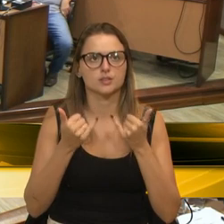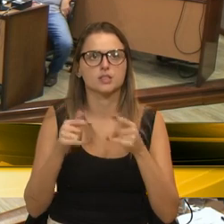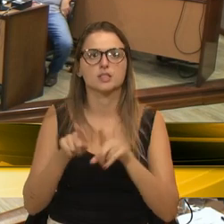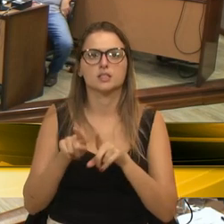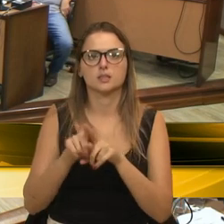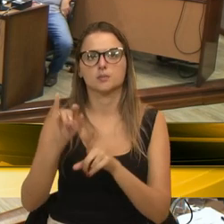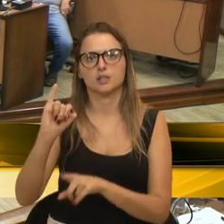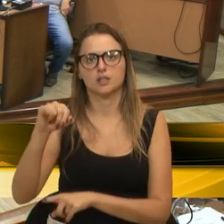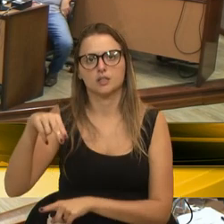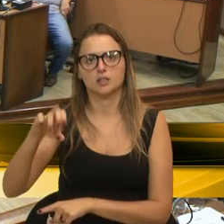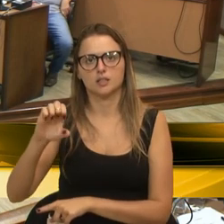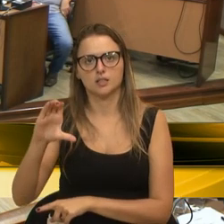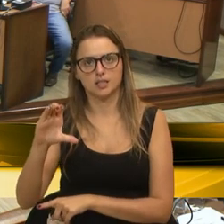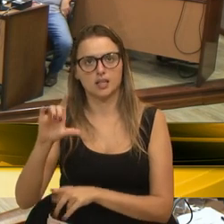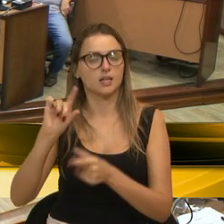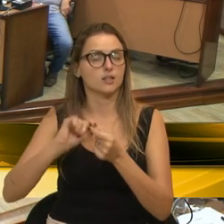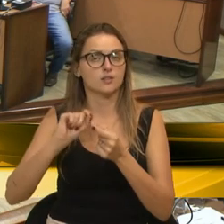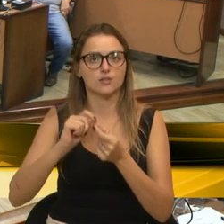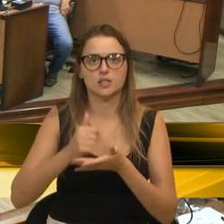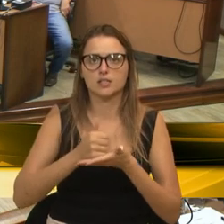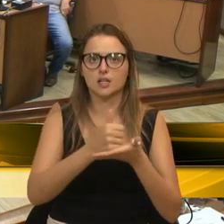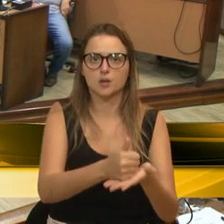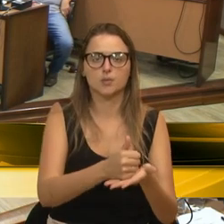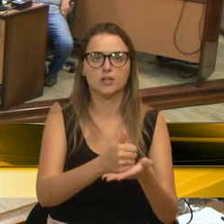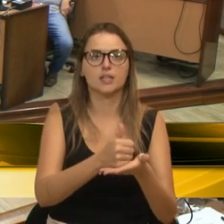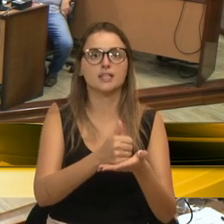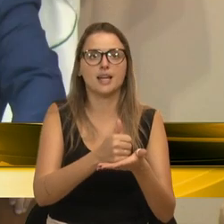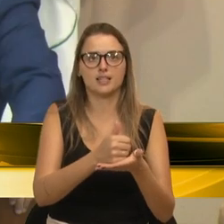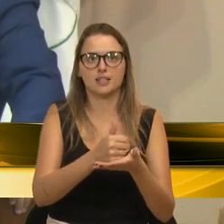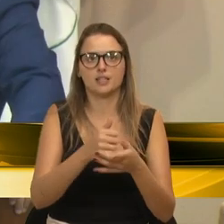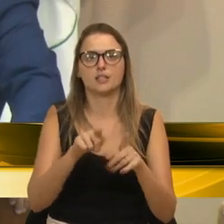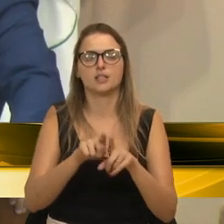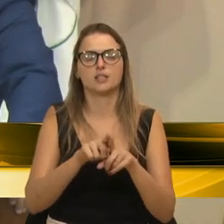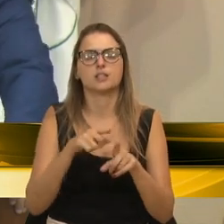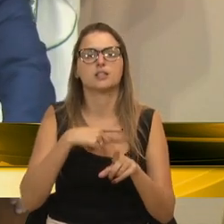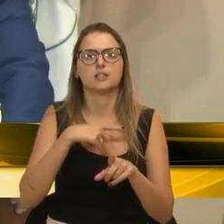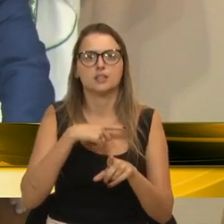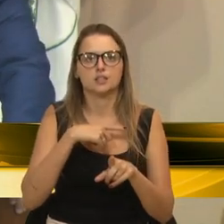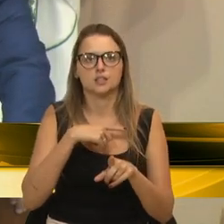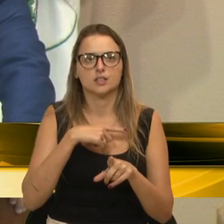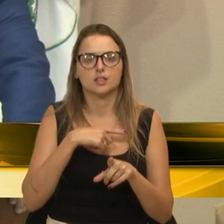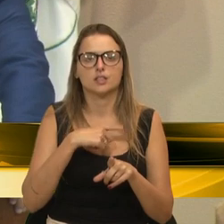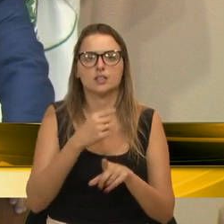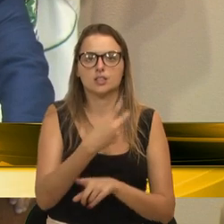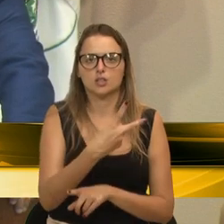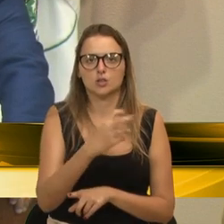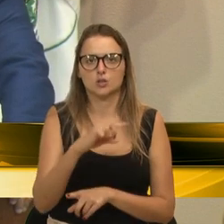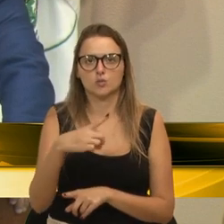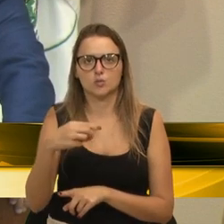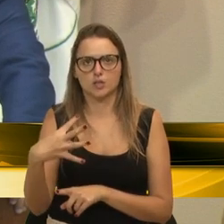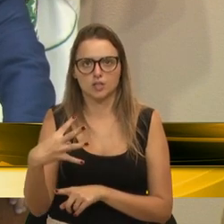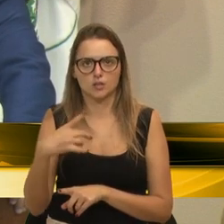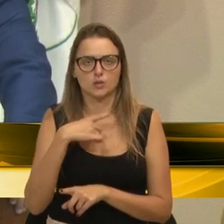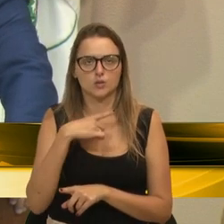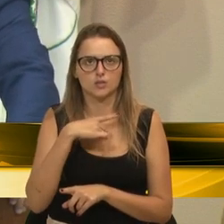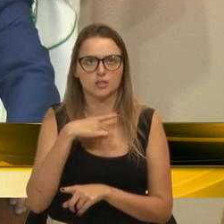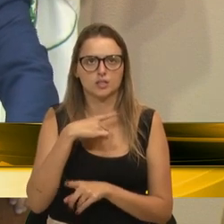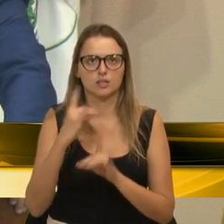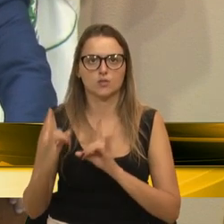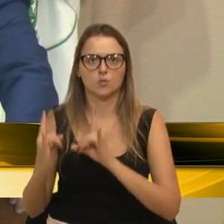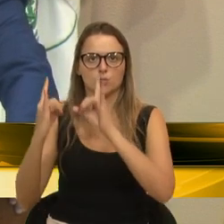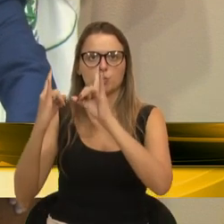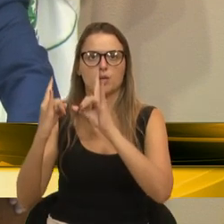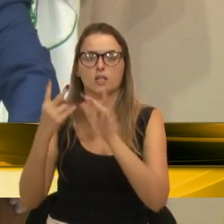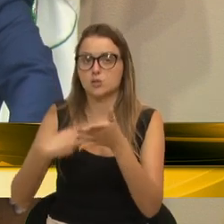a incubadora de Caxias serviu, por exemplo, para várias cidades, inclusive aqui da região. Carlos Barbosa foi exemplo disso. Em 2014, o prédio foi